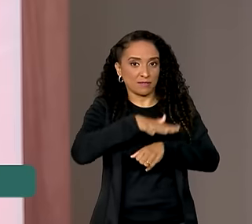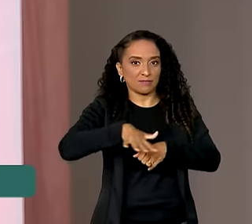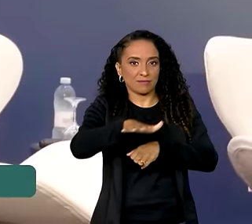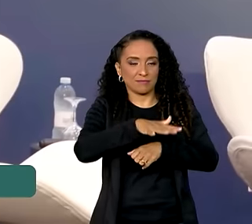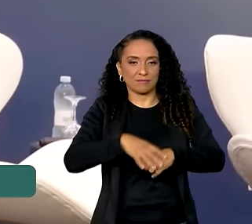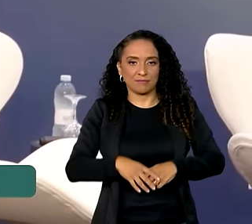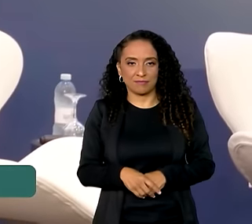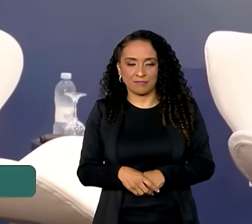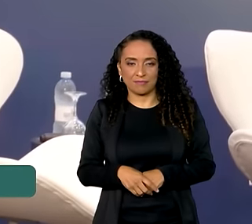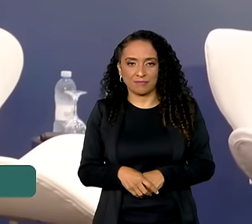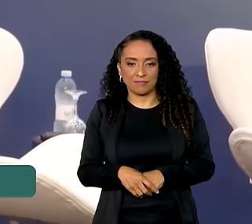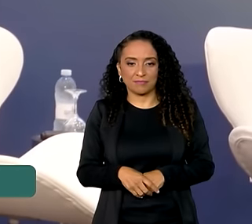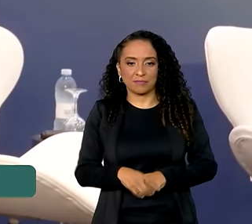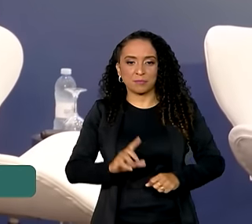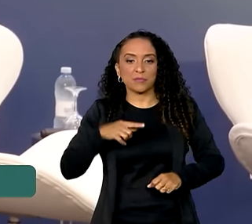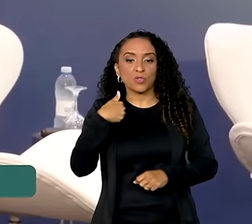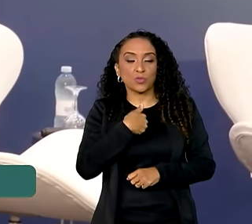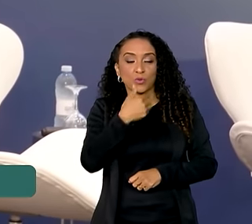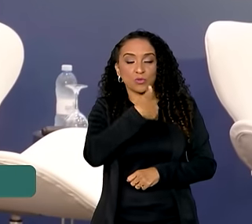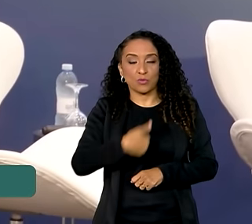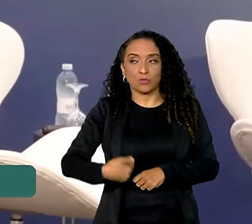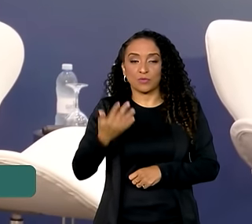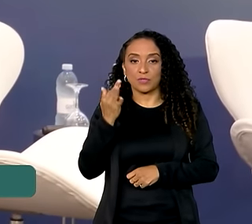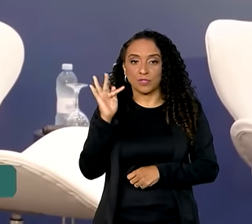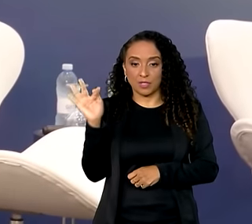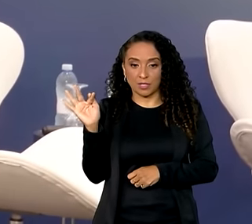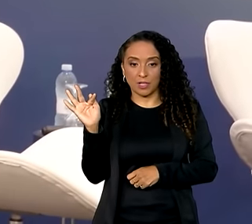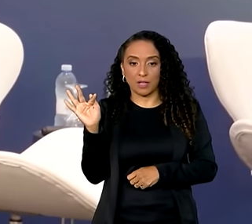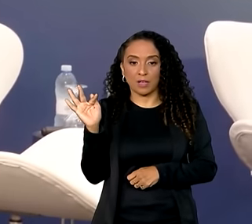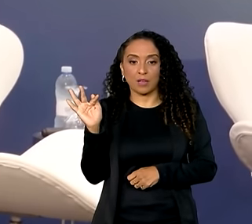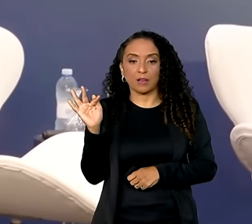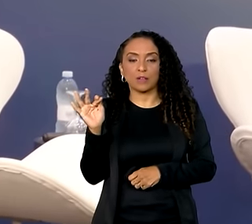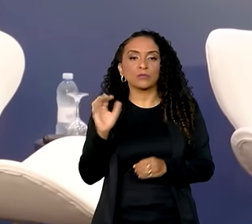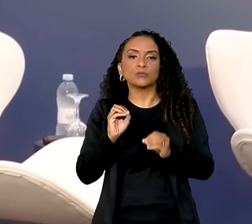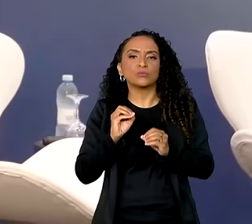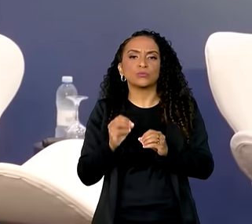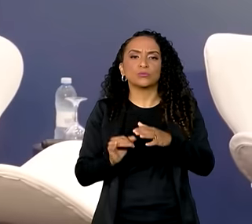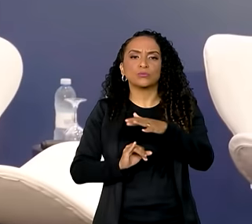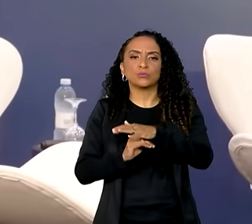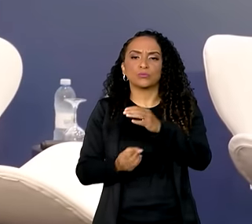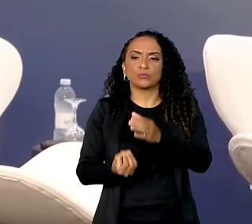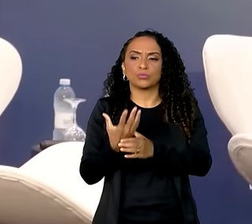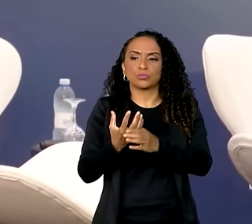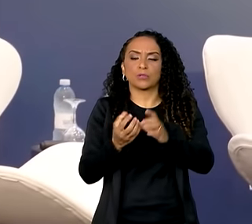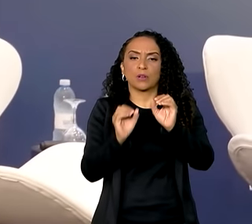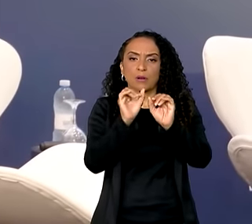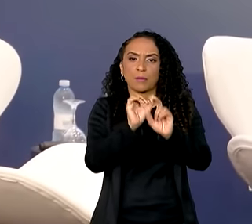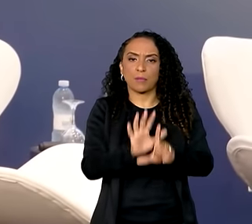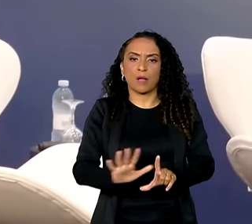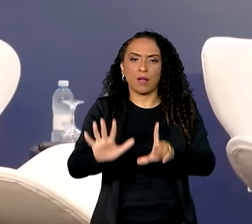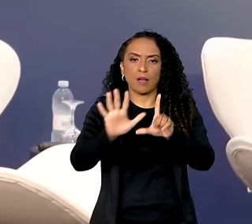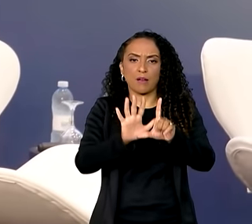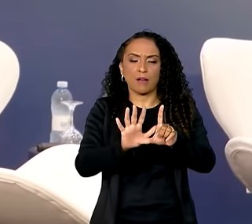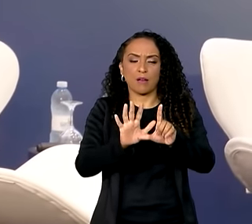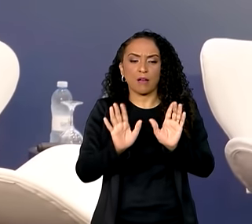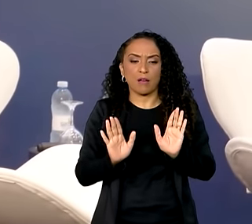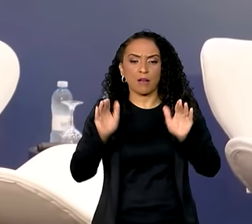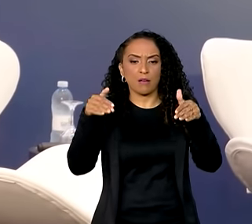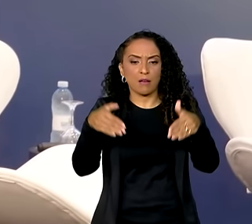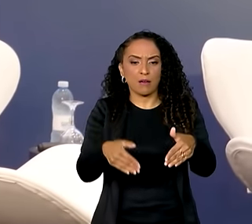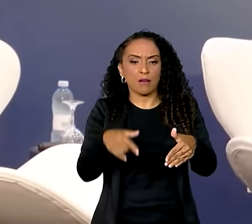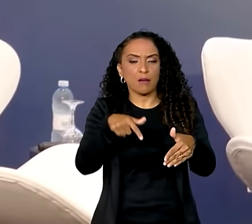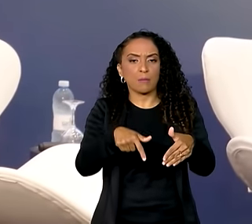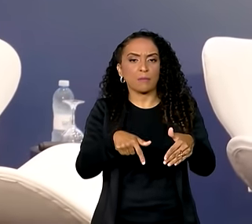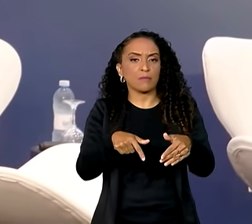área. Nós, no governo federal, instituímos uma plataforma voltada para